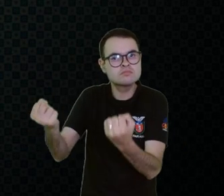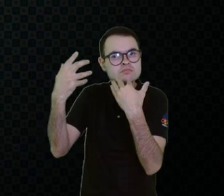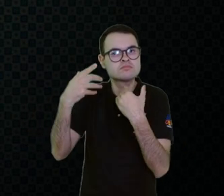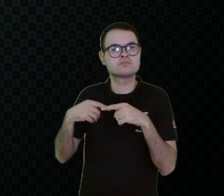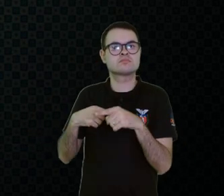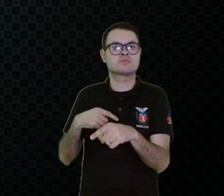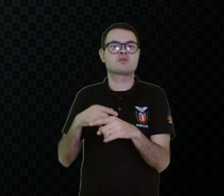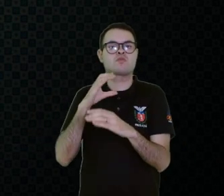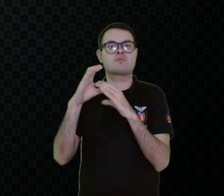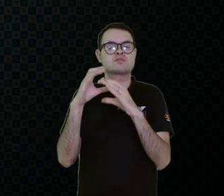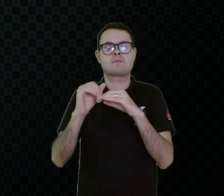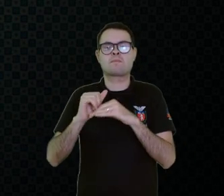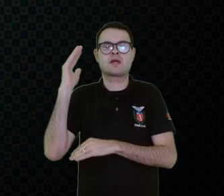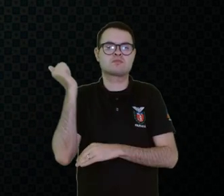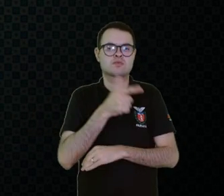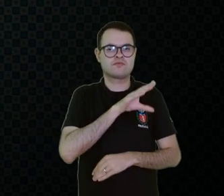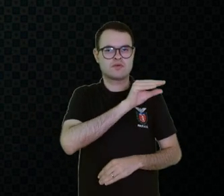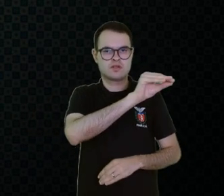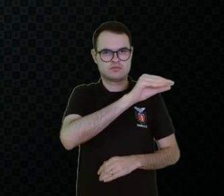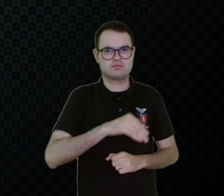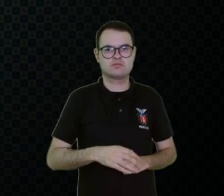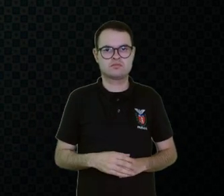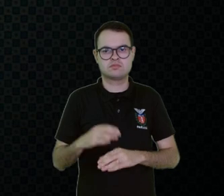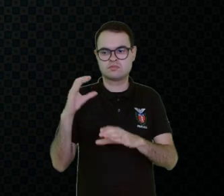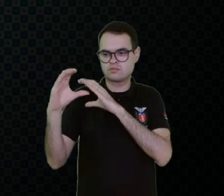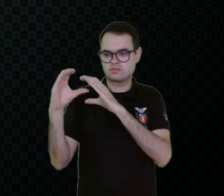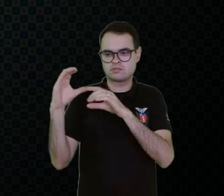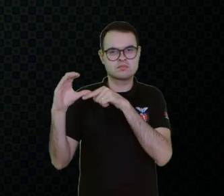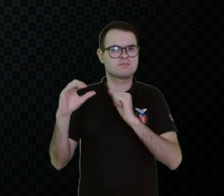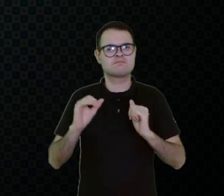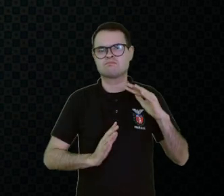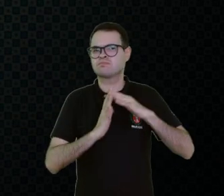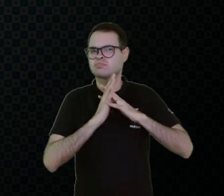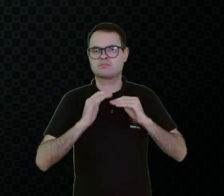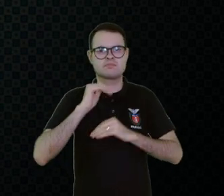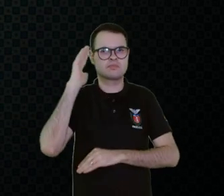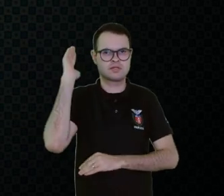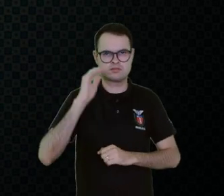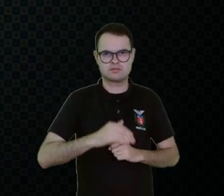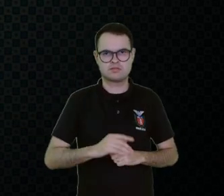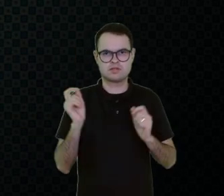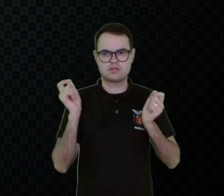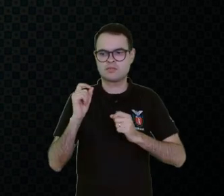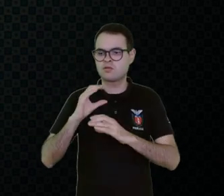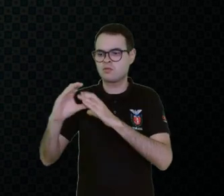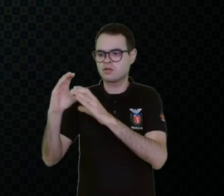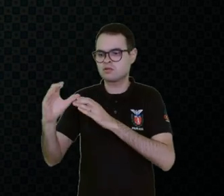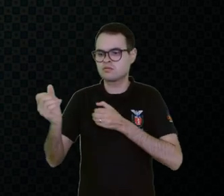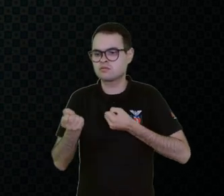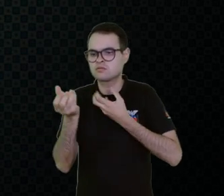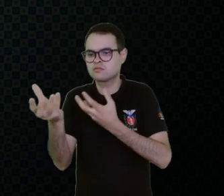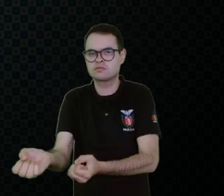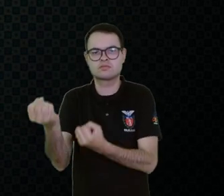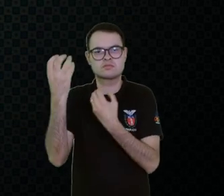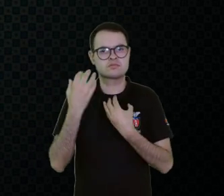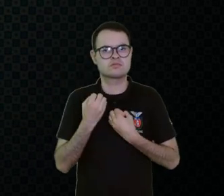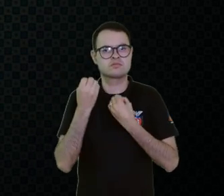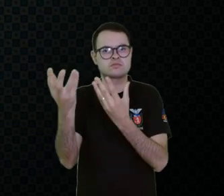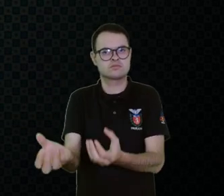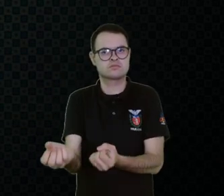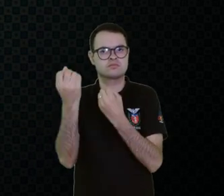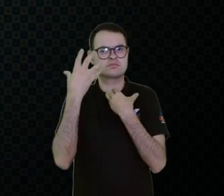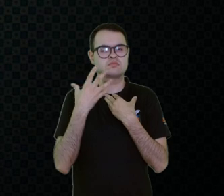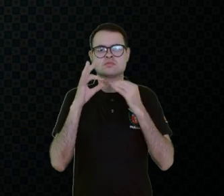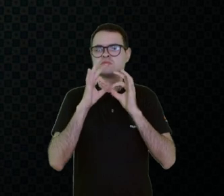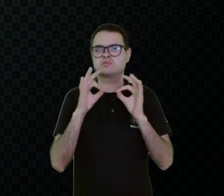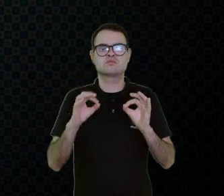ela é além da fala, ela permite que eu seja entendido e permite trocas sociais. Então, os símbolos,